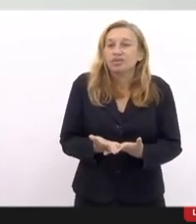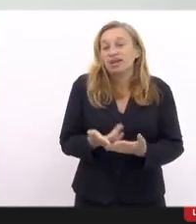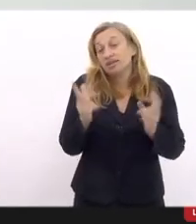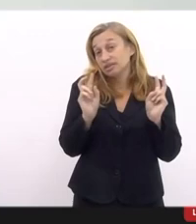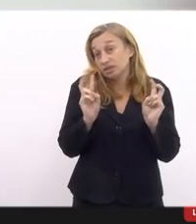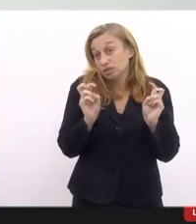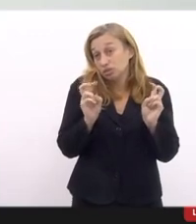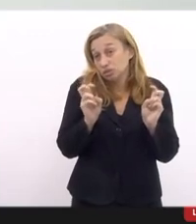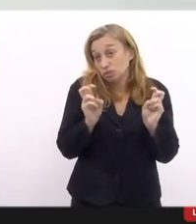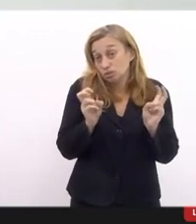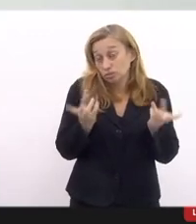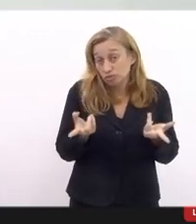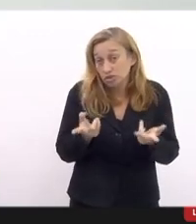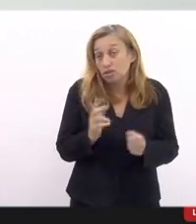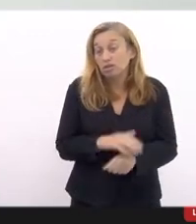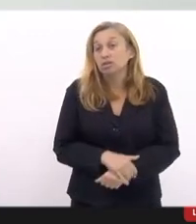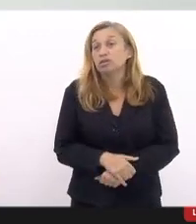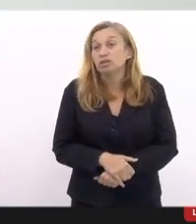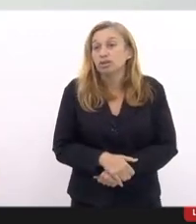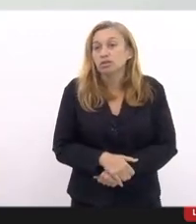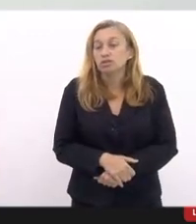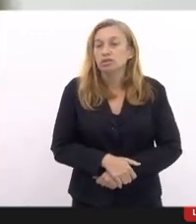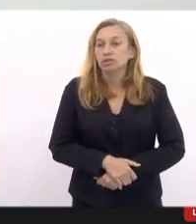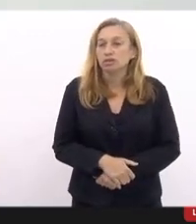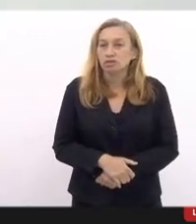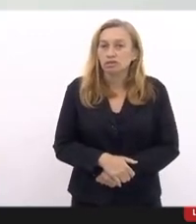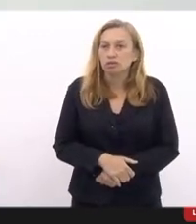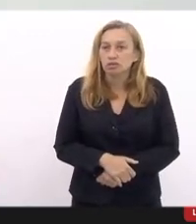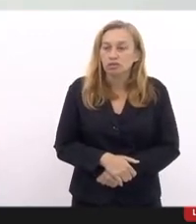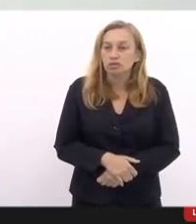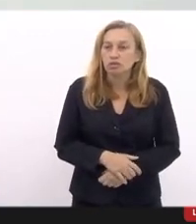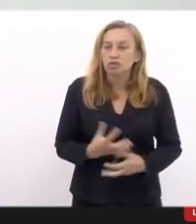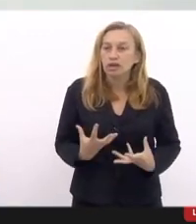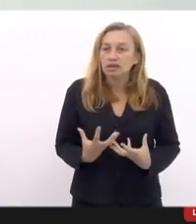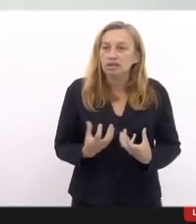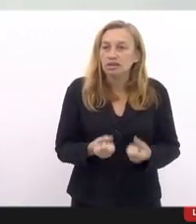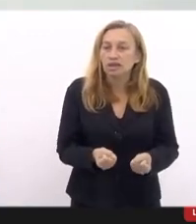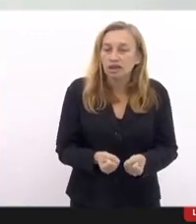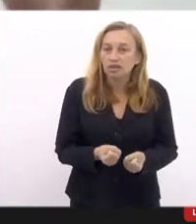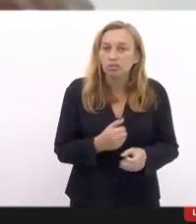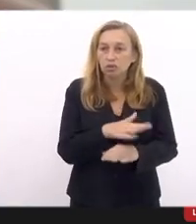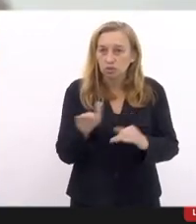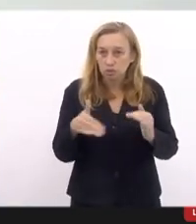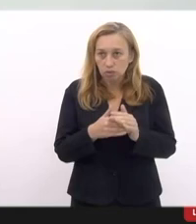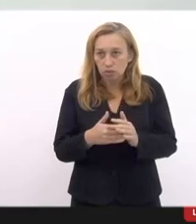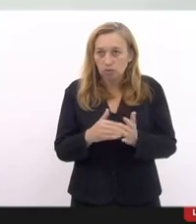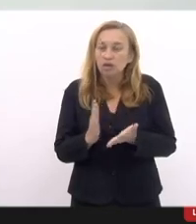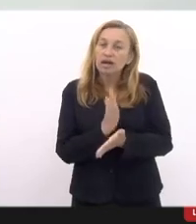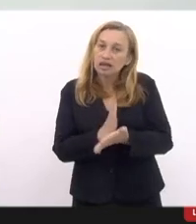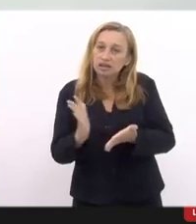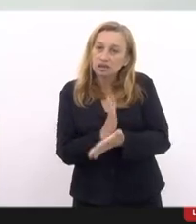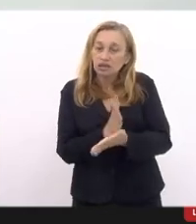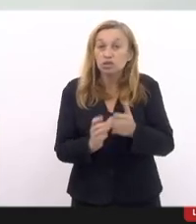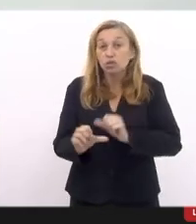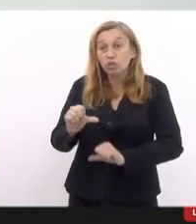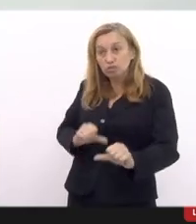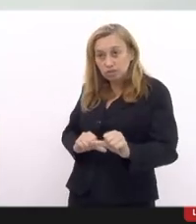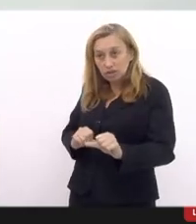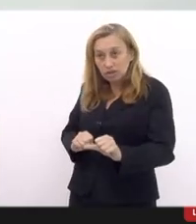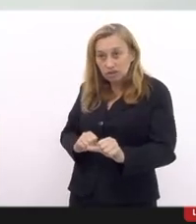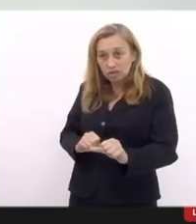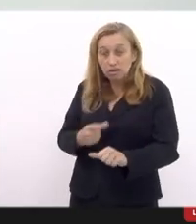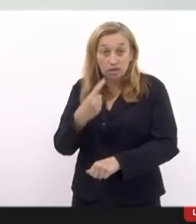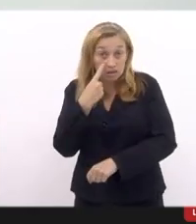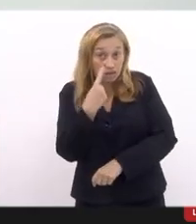casos eles tomam, eles são tomados, abraçados pela mídia, na verdade, às vezes, até ao contrário, vocês vejam que o